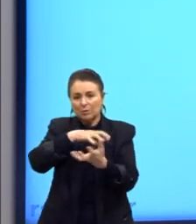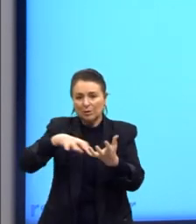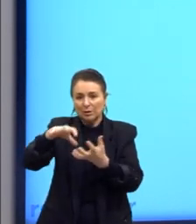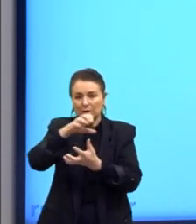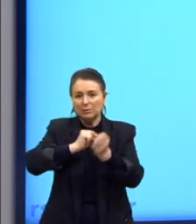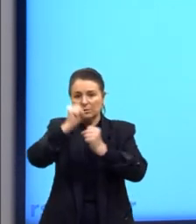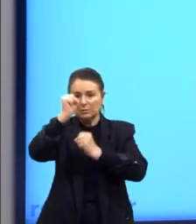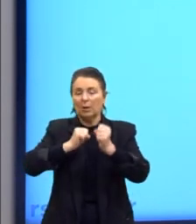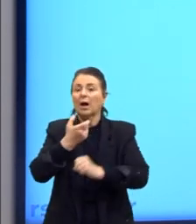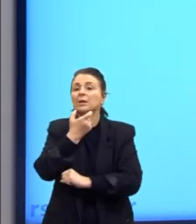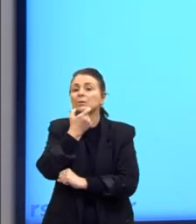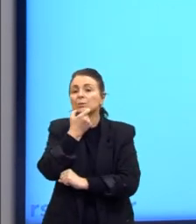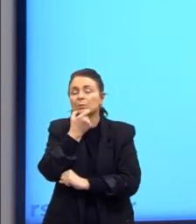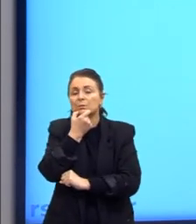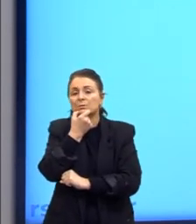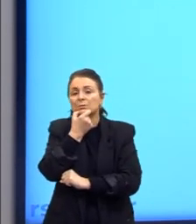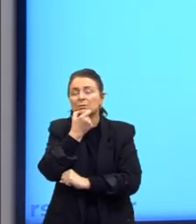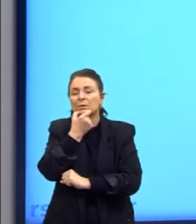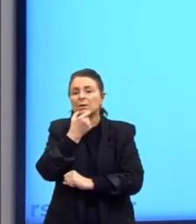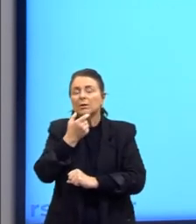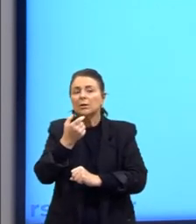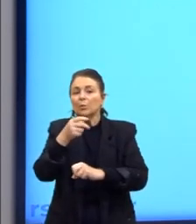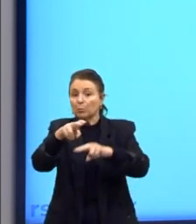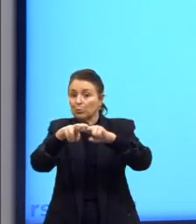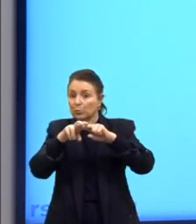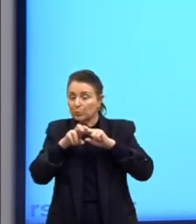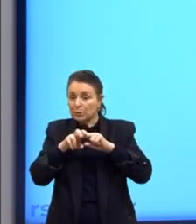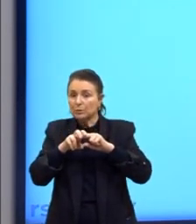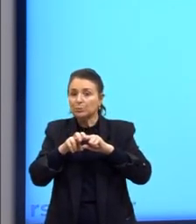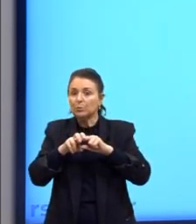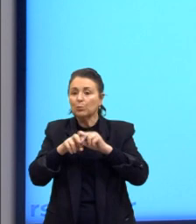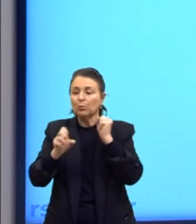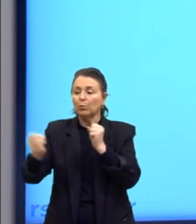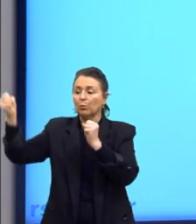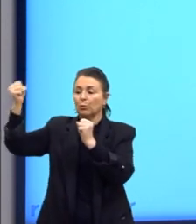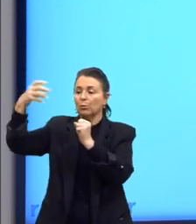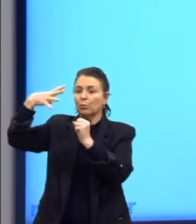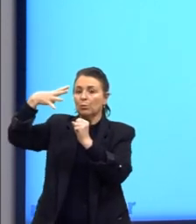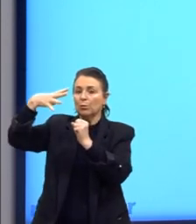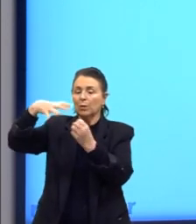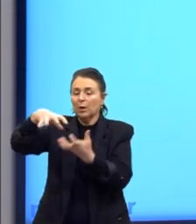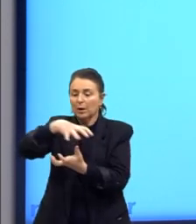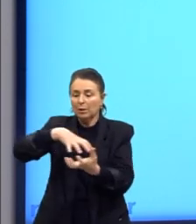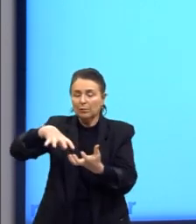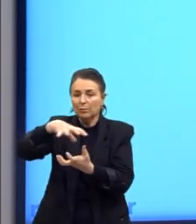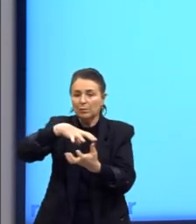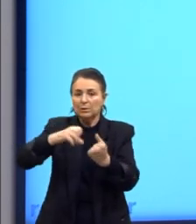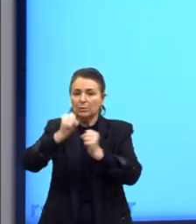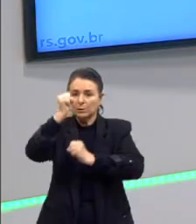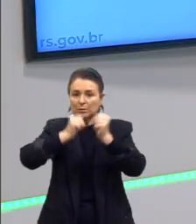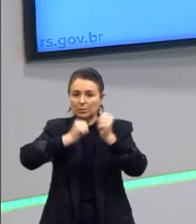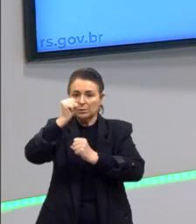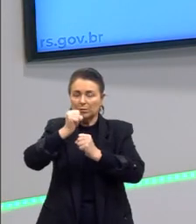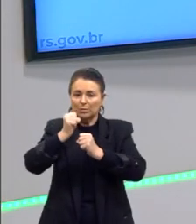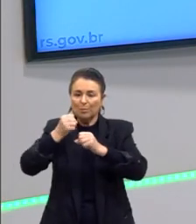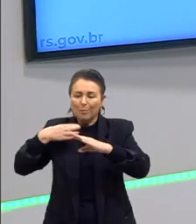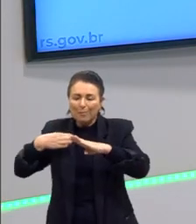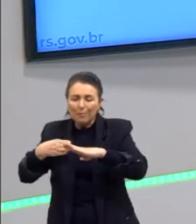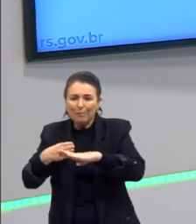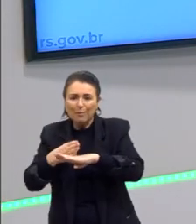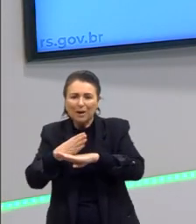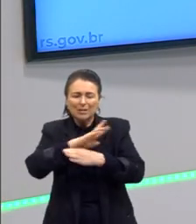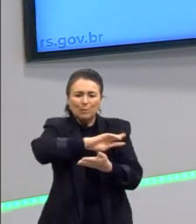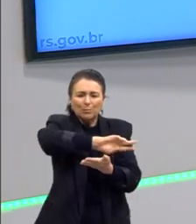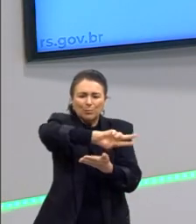A Inglaterra, claro, em função disso, o iluminismo. Então, veja como a Revolução Industrial, isso perpassa por várias